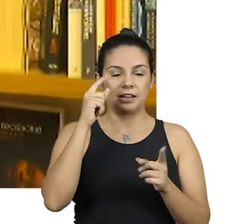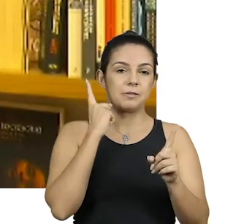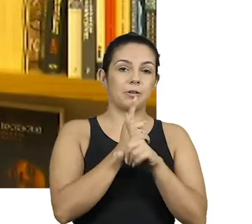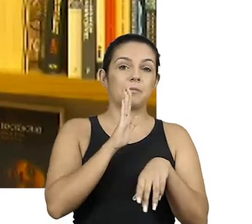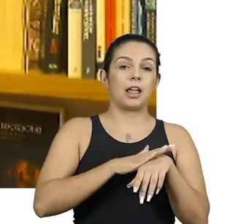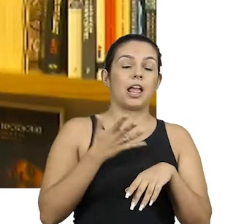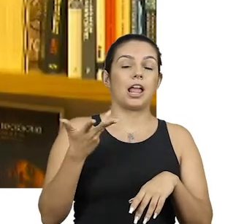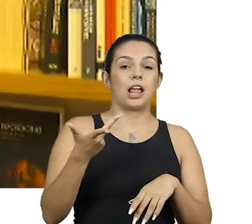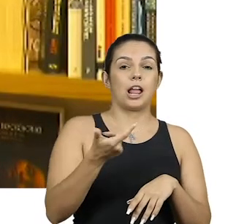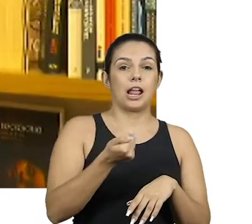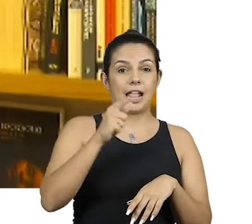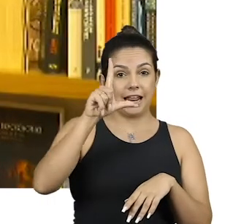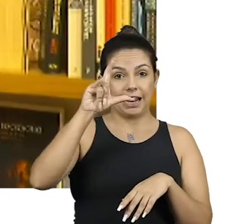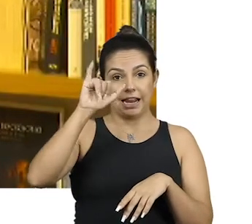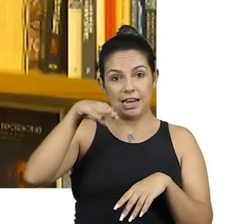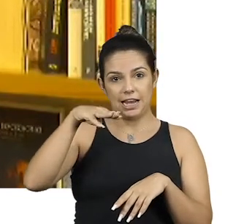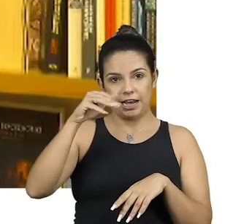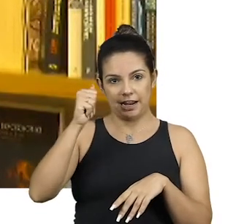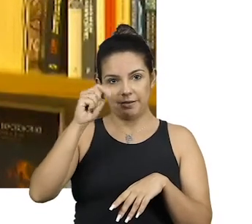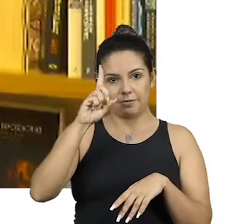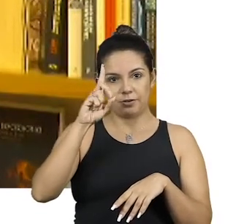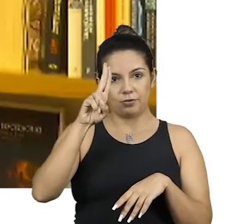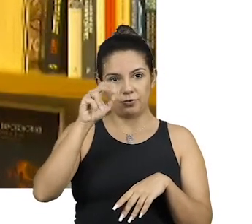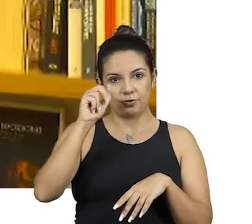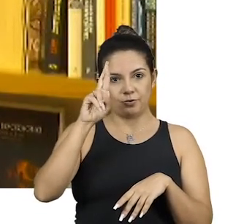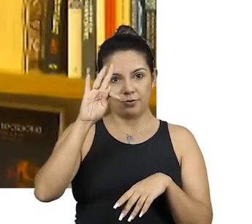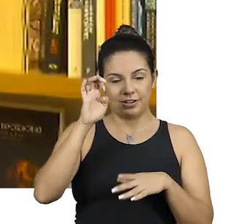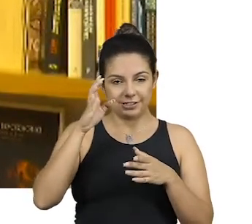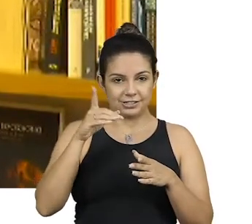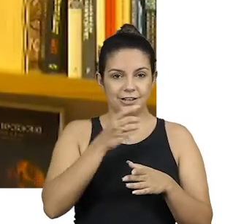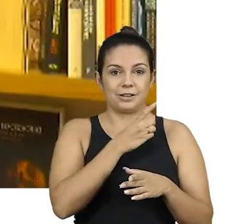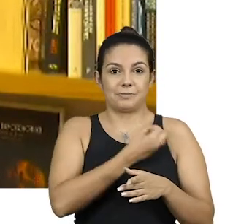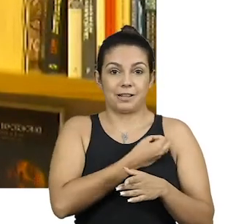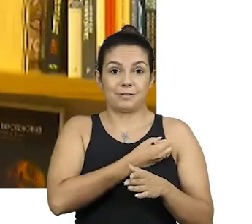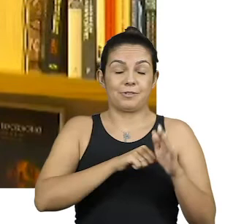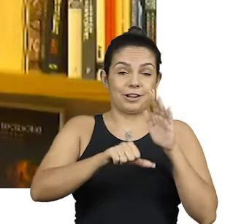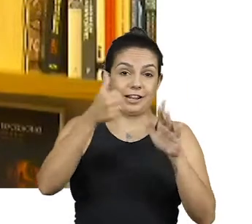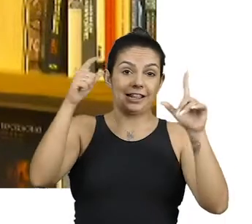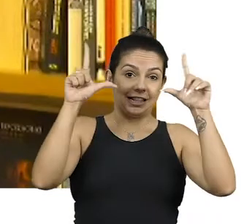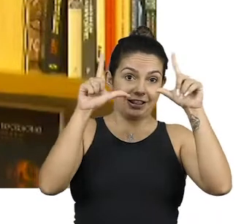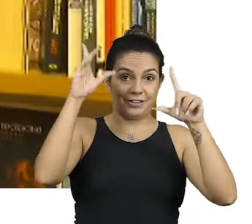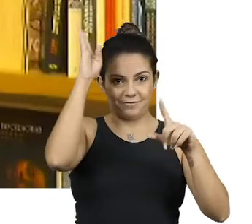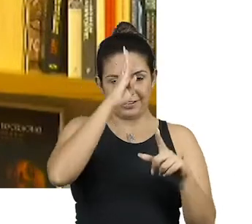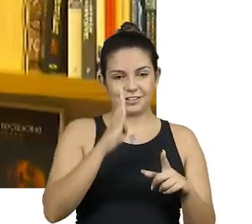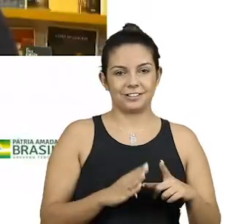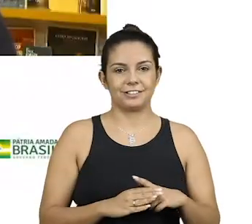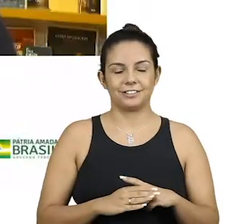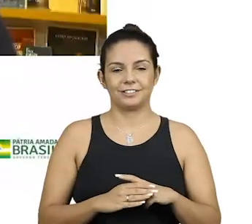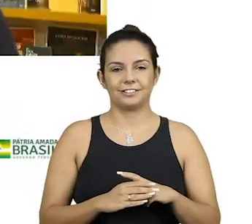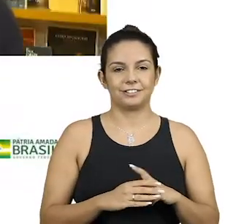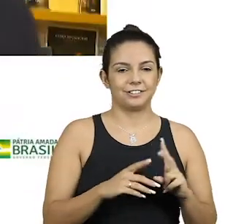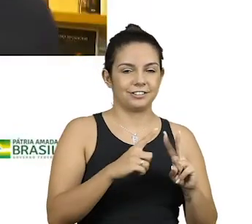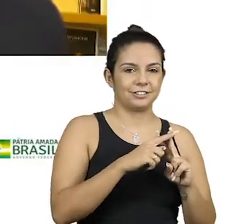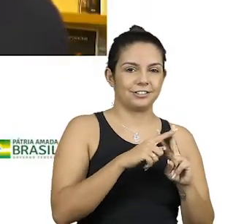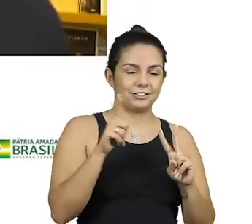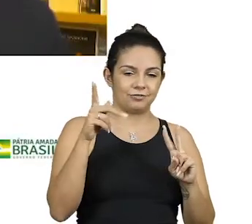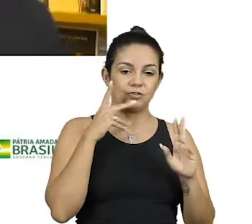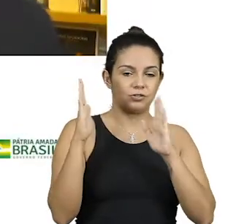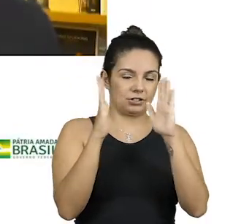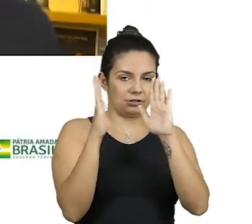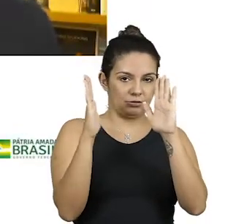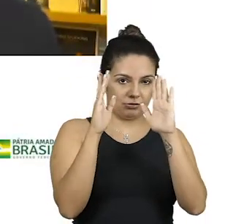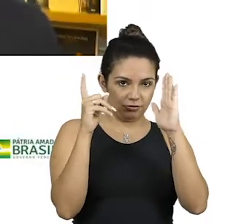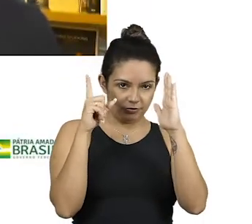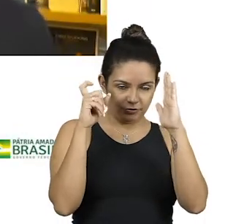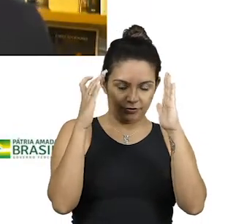incríveis do ano com o Lima Duarte. Lima Duarte que estava presente no primeiro dia da televisão brasileira. Fica no centro, a ideal, que está focando lá atrás.